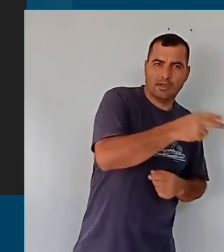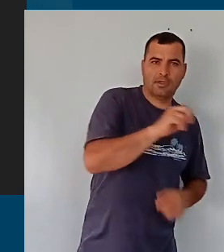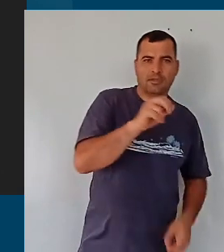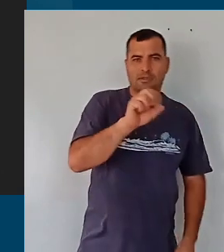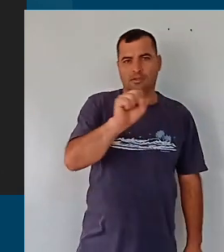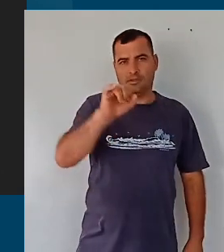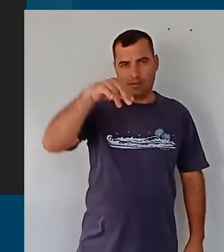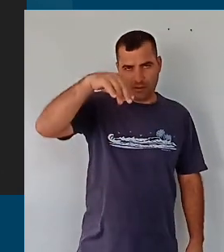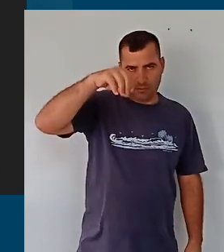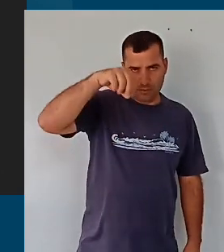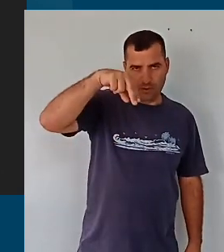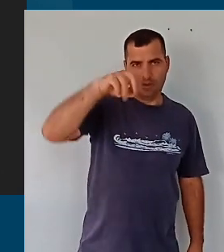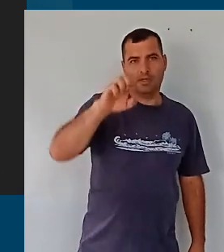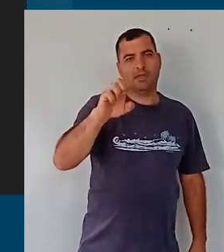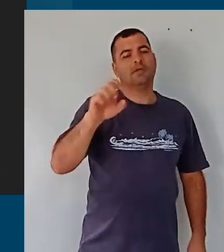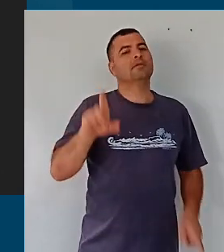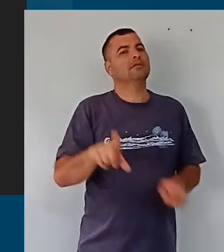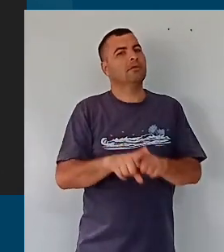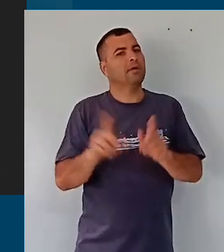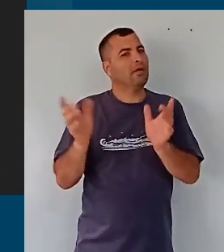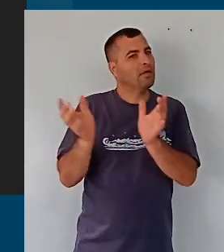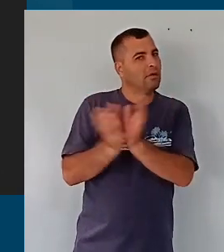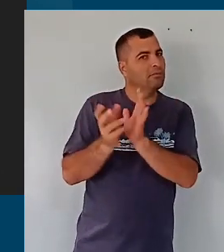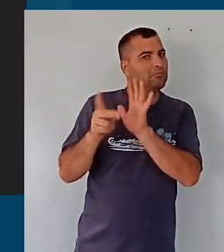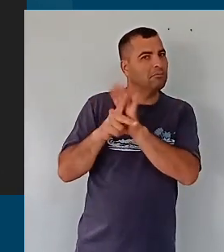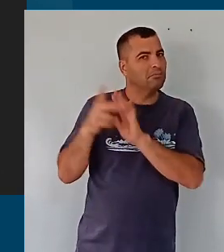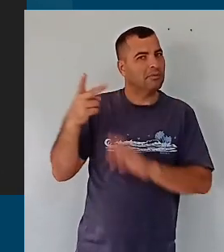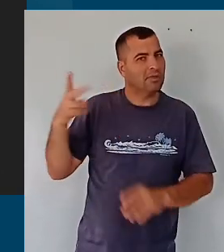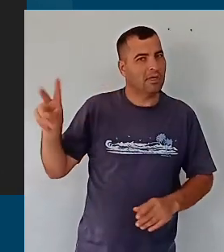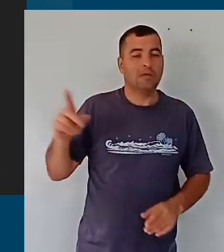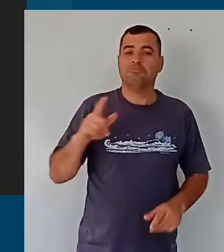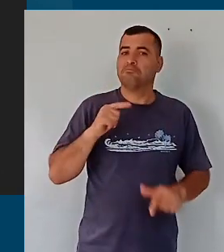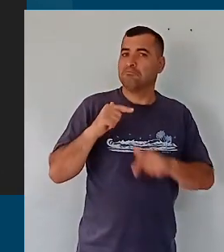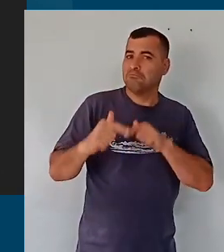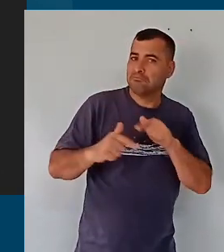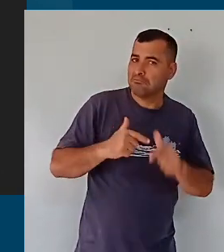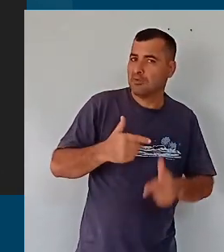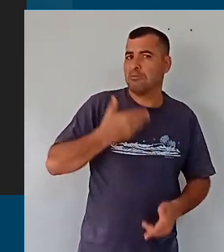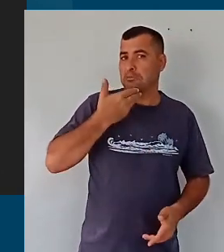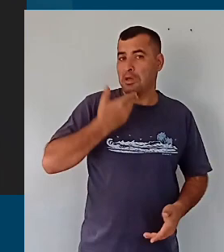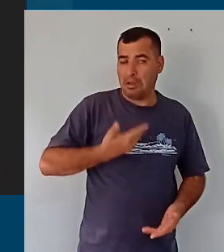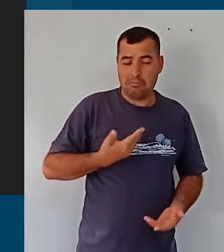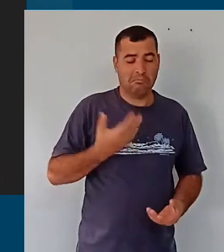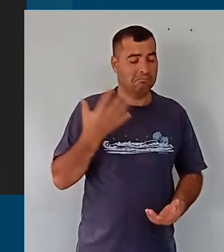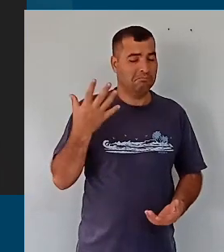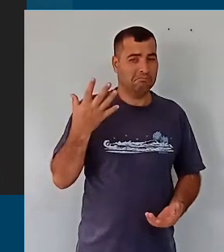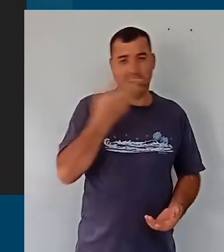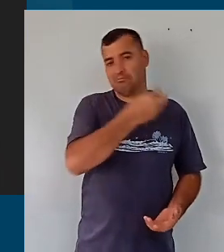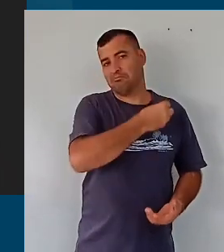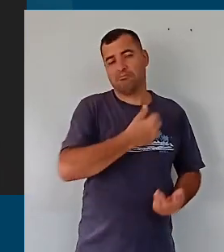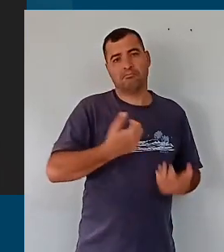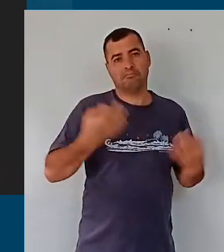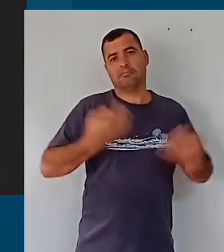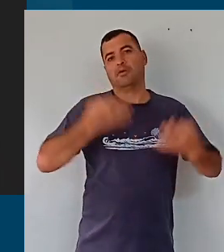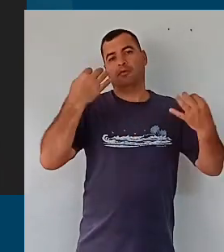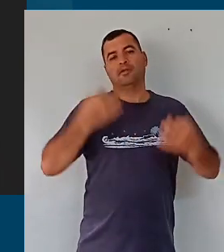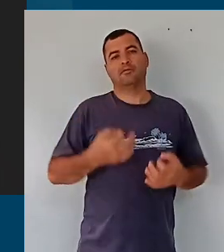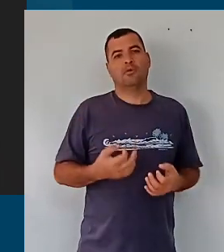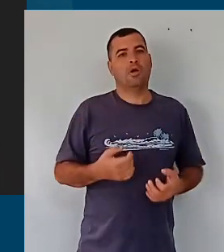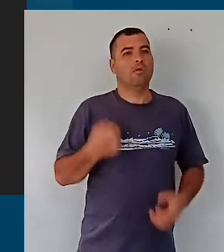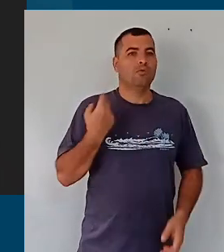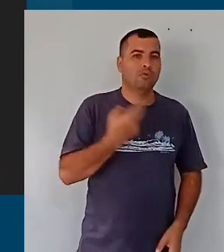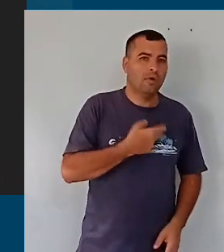a Simônia Antoniel, que, com a sua equipe, faz um excelente trabalho, tanto que nós estamos aqui,